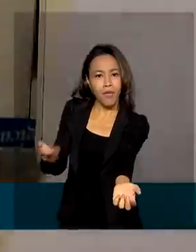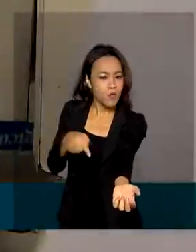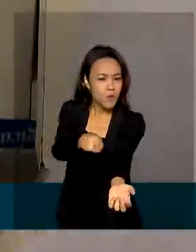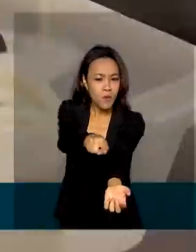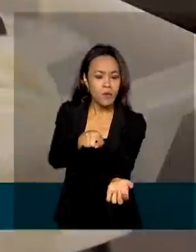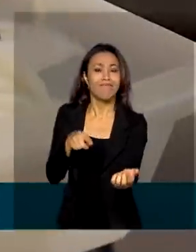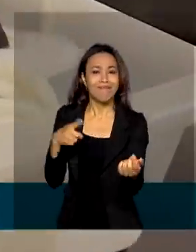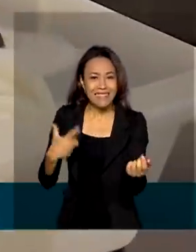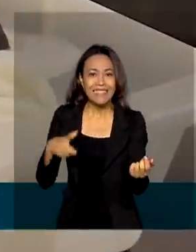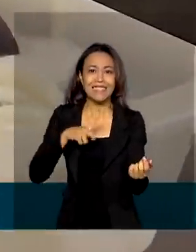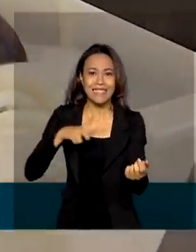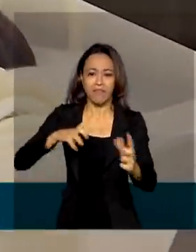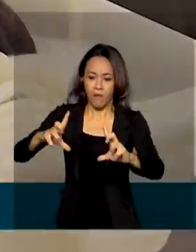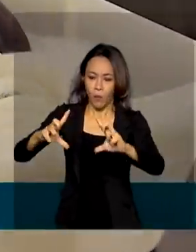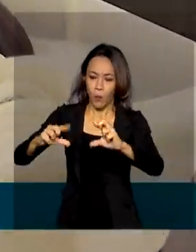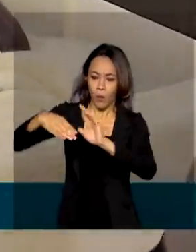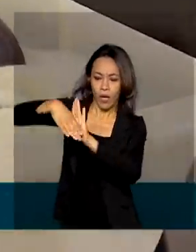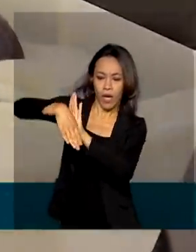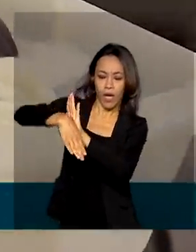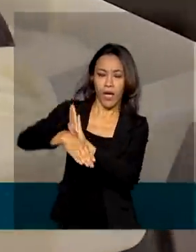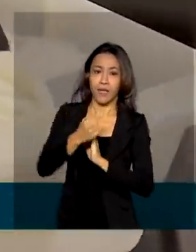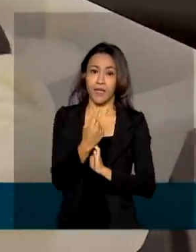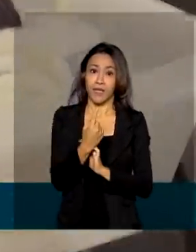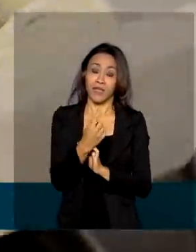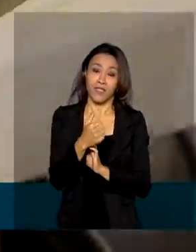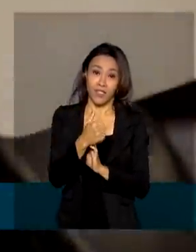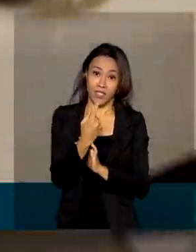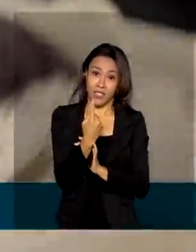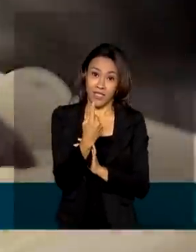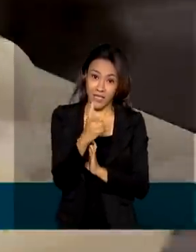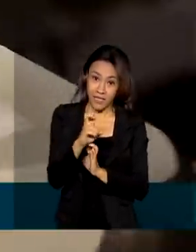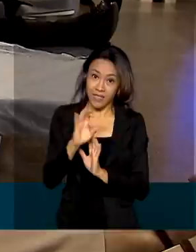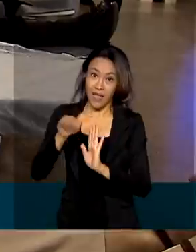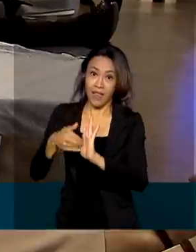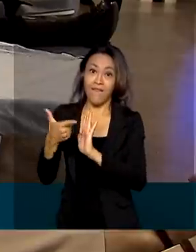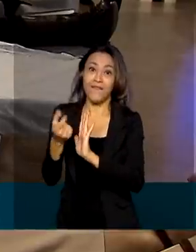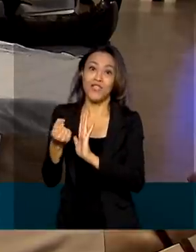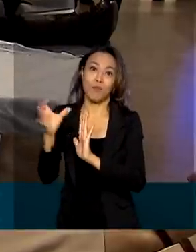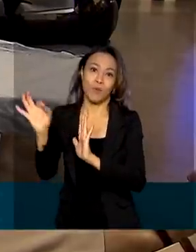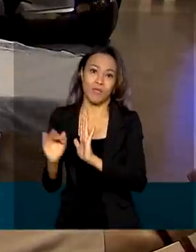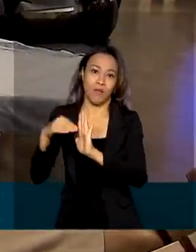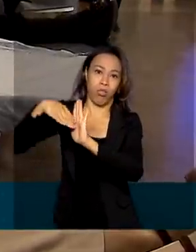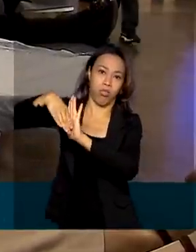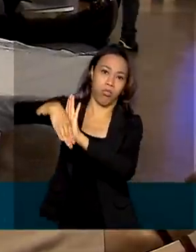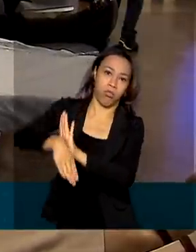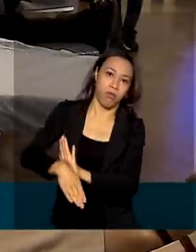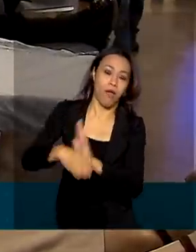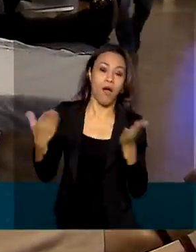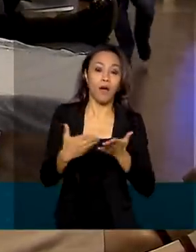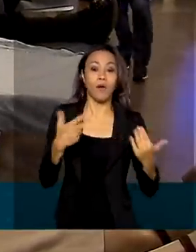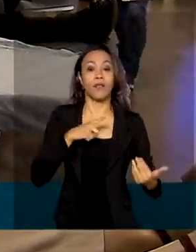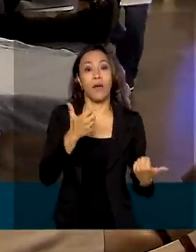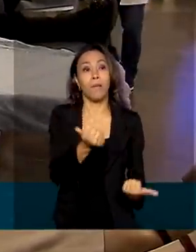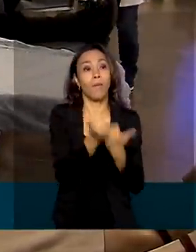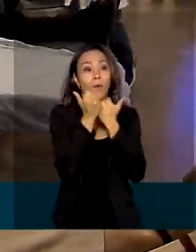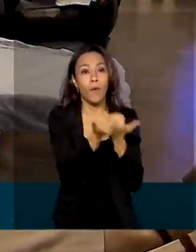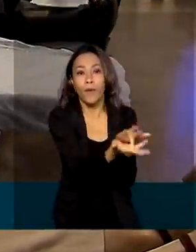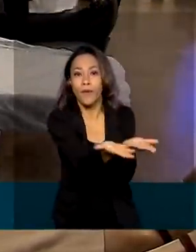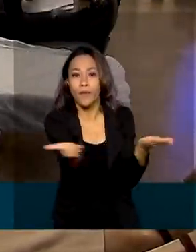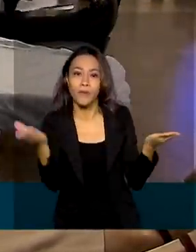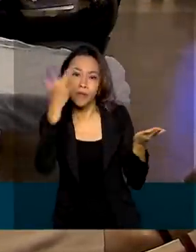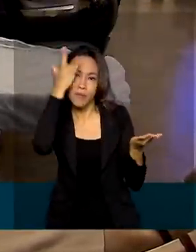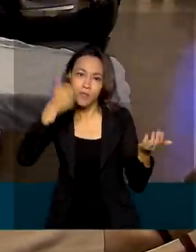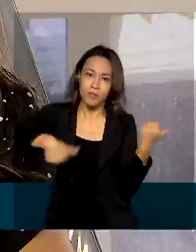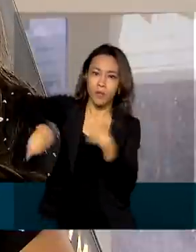de sangue apresentaram uma queda de 15% a 20% em seu estoque. Agora, as unidades contam com o apoio da população para